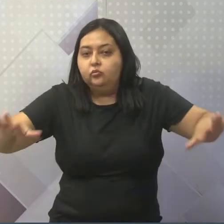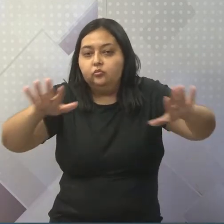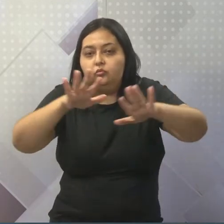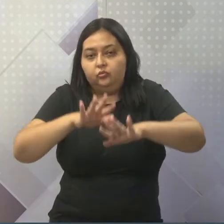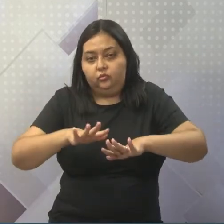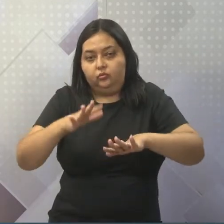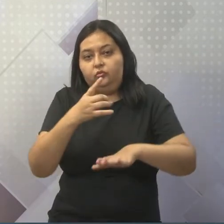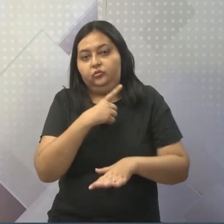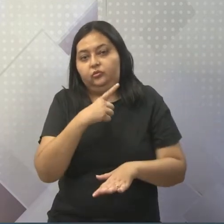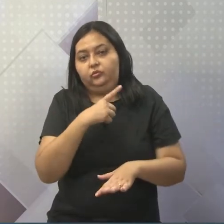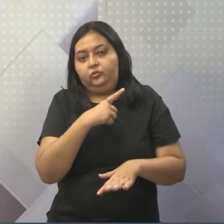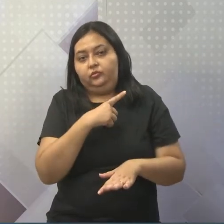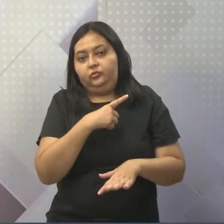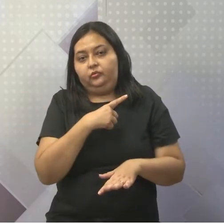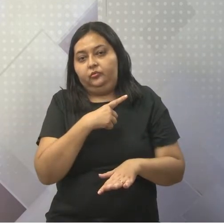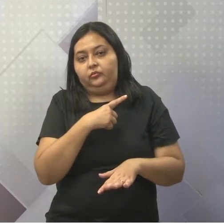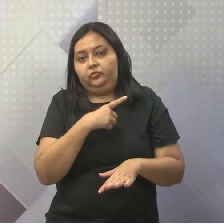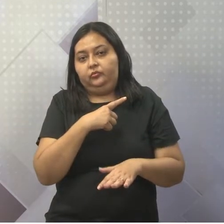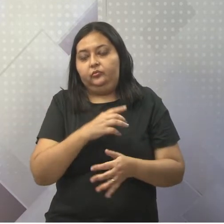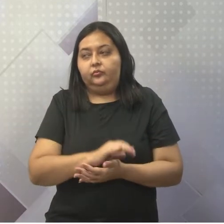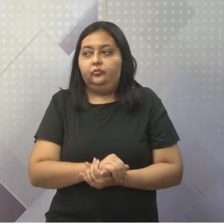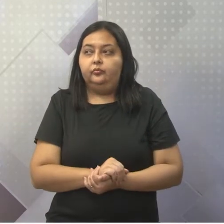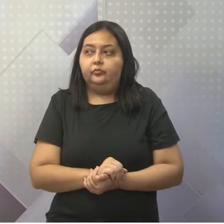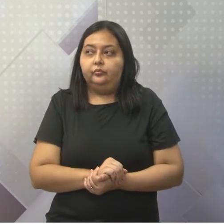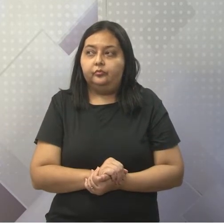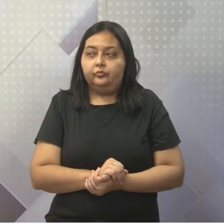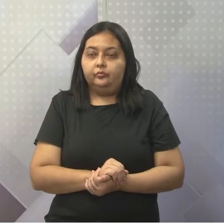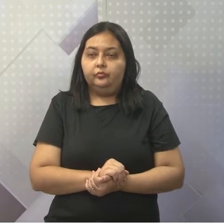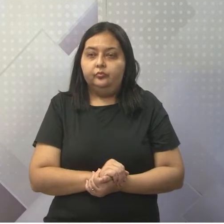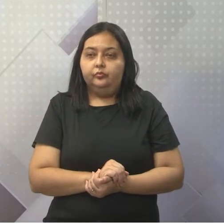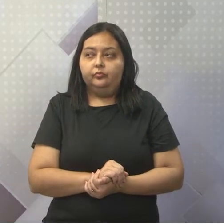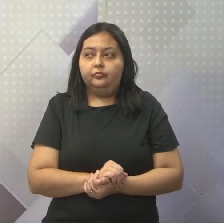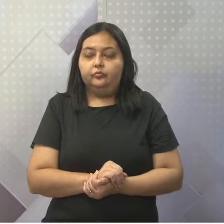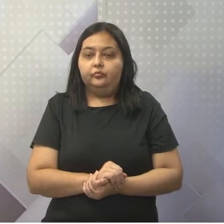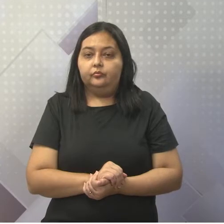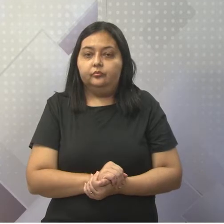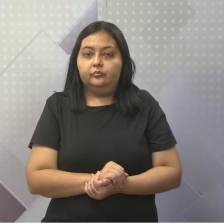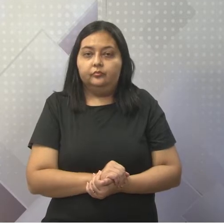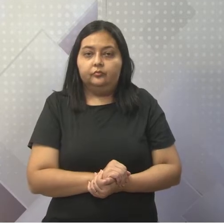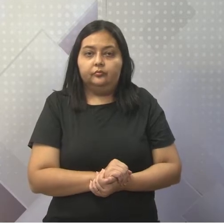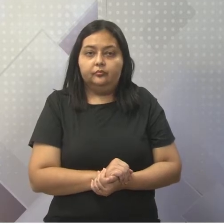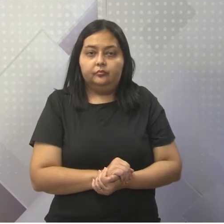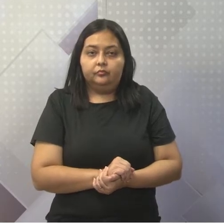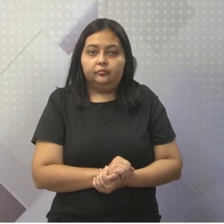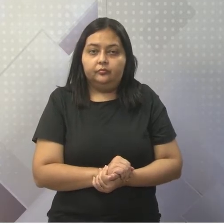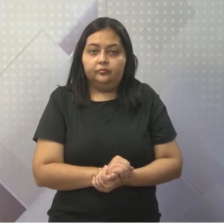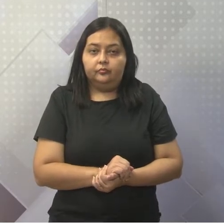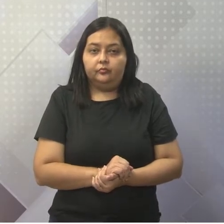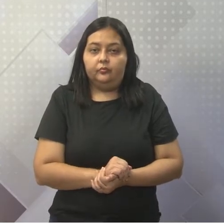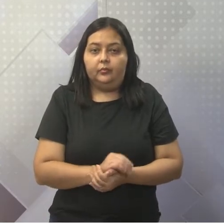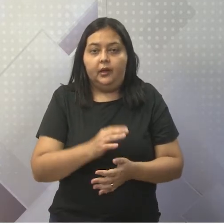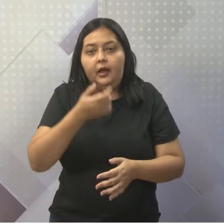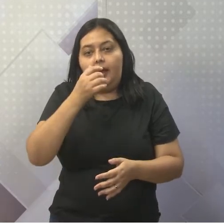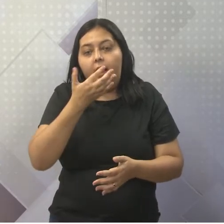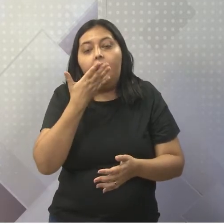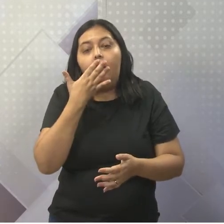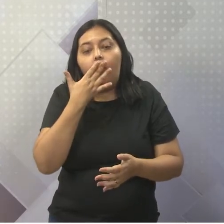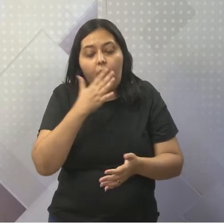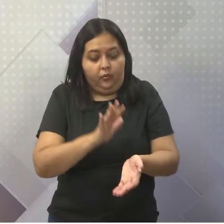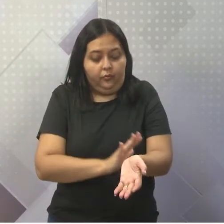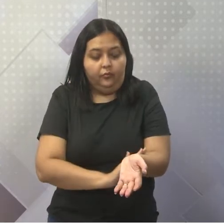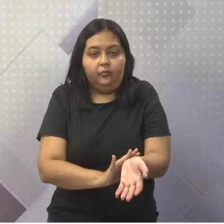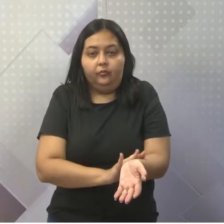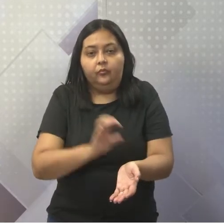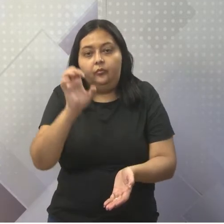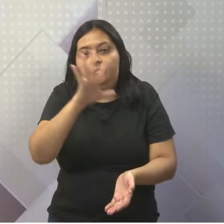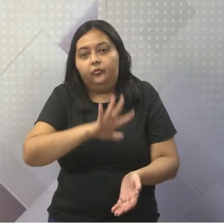também pelos grupos hegemônicos. Aqui, nós vemos a ideia de superioridade racial do branco europeu sobre